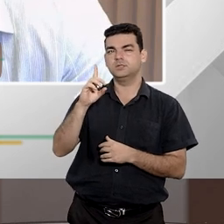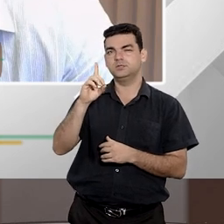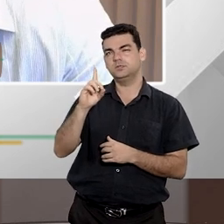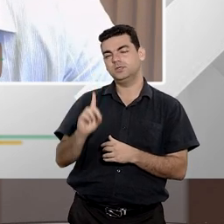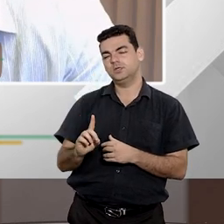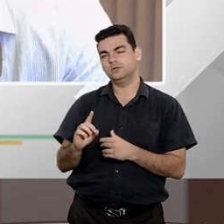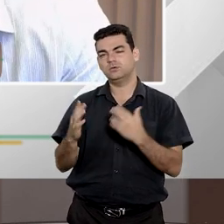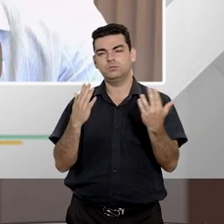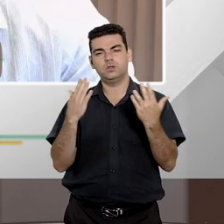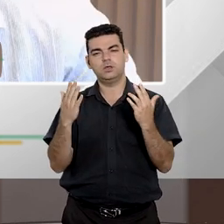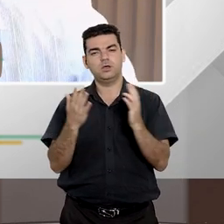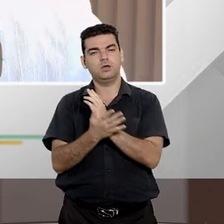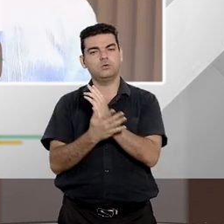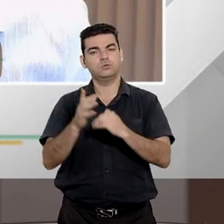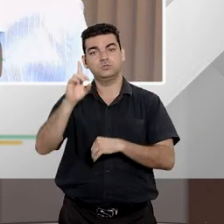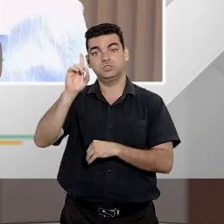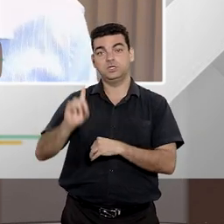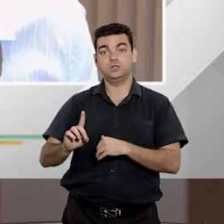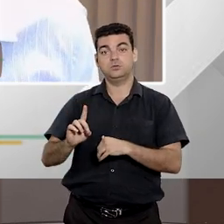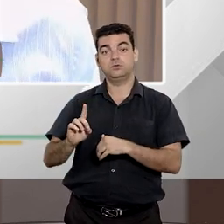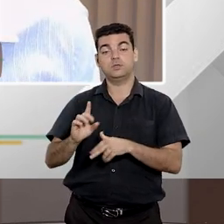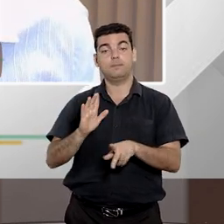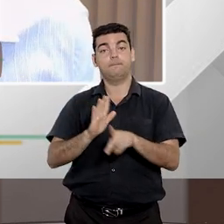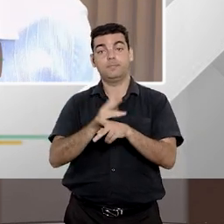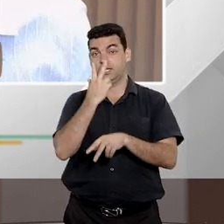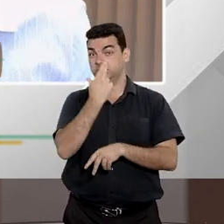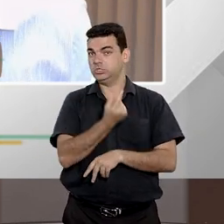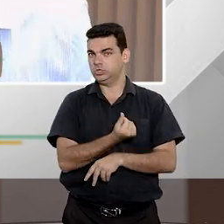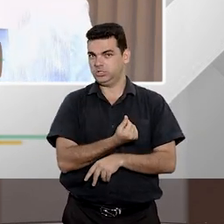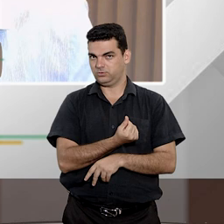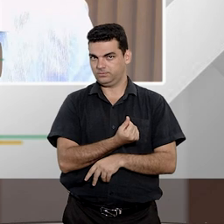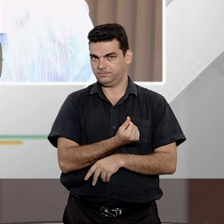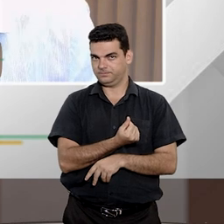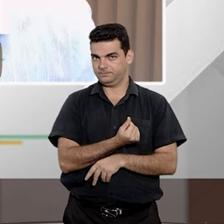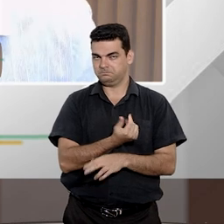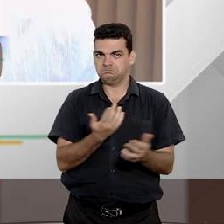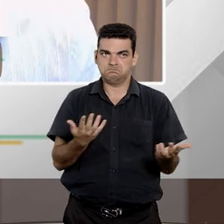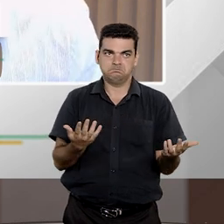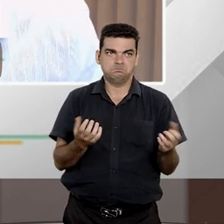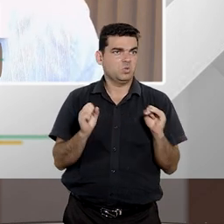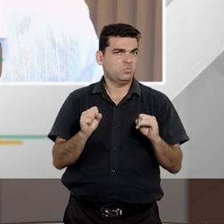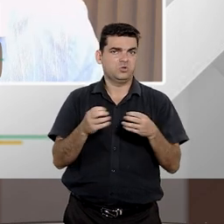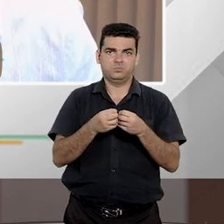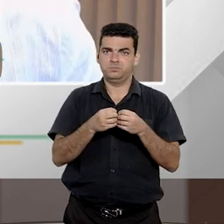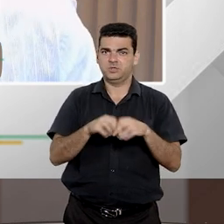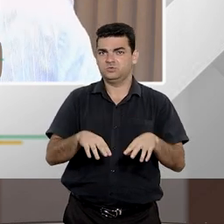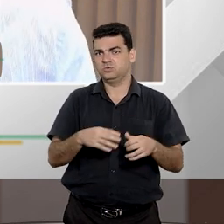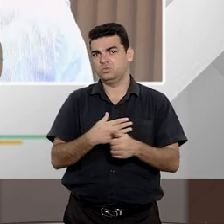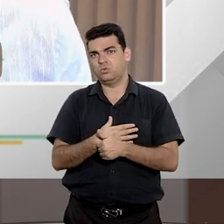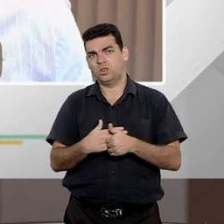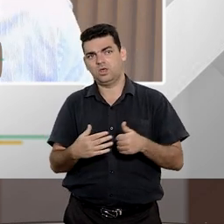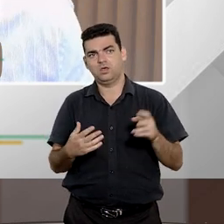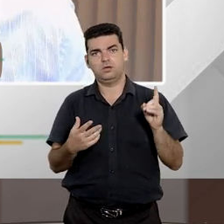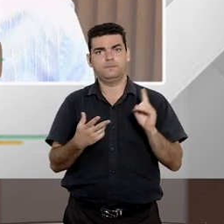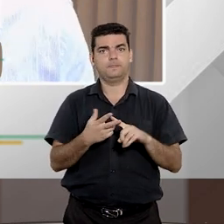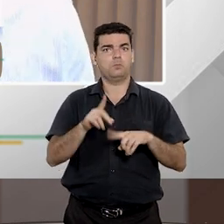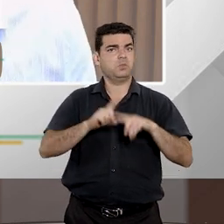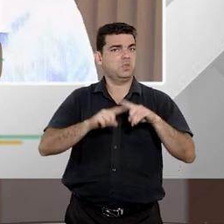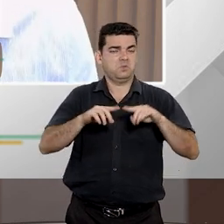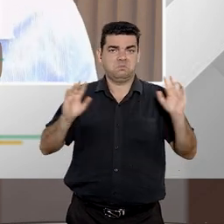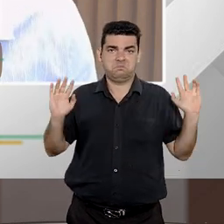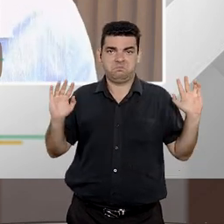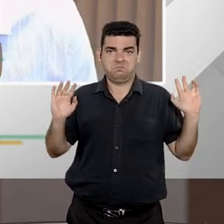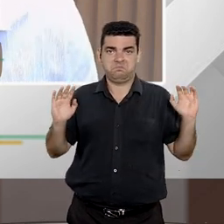a ofensa a direitos de ordem patrimonial, seja muitas vezes o dano moral coletivo ou dano material